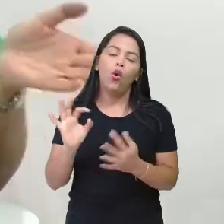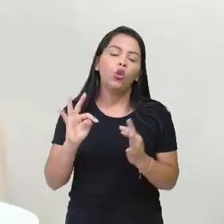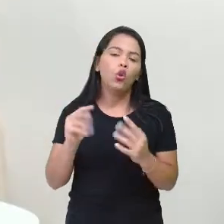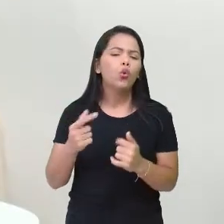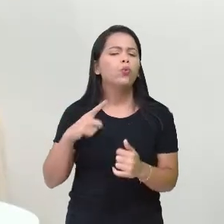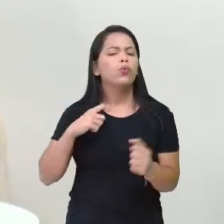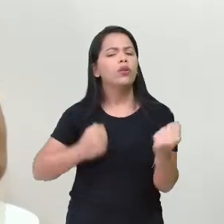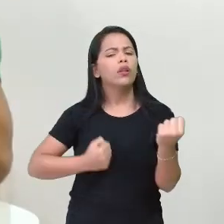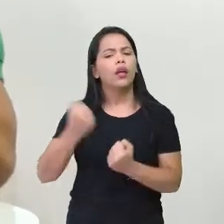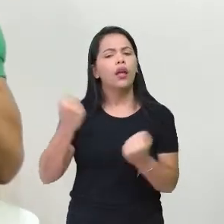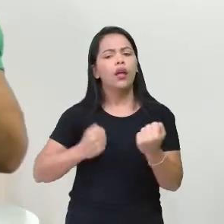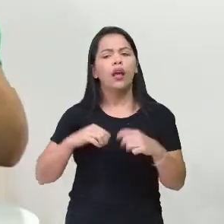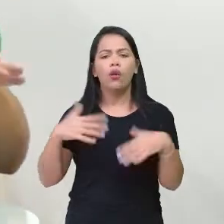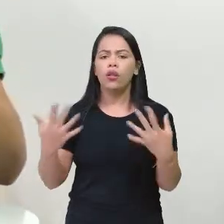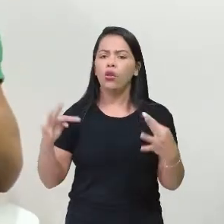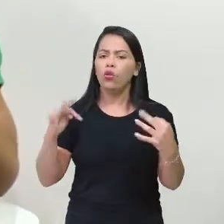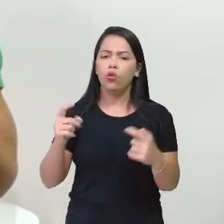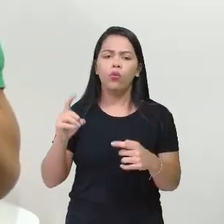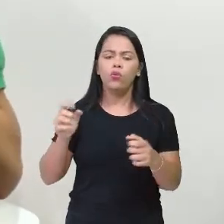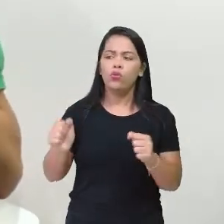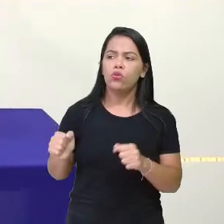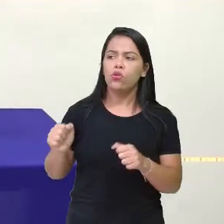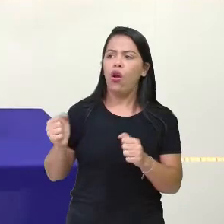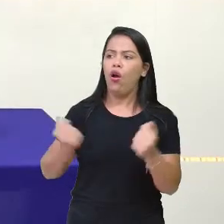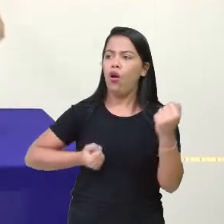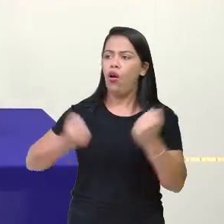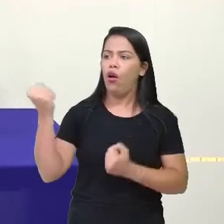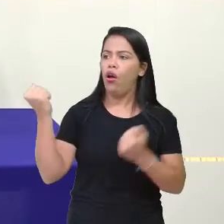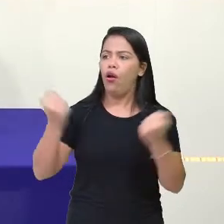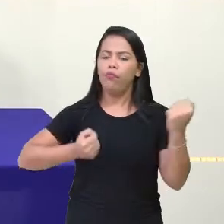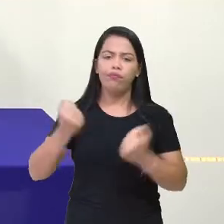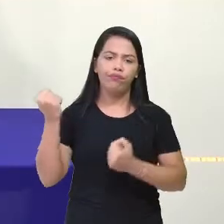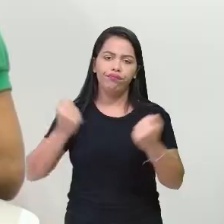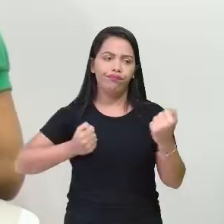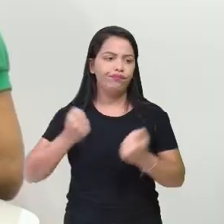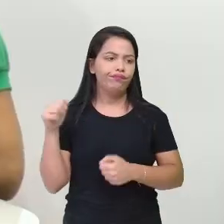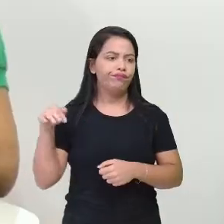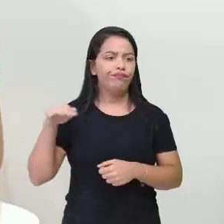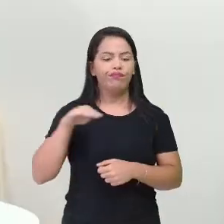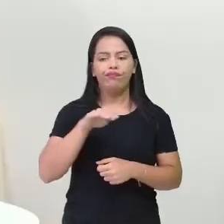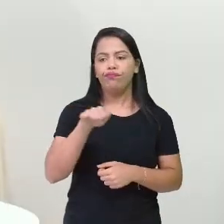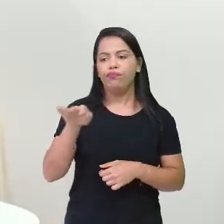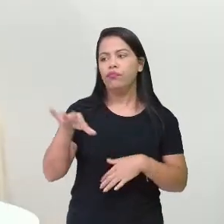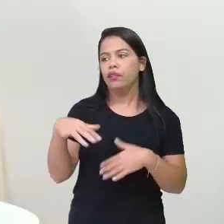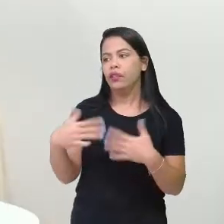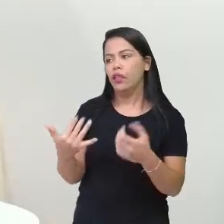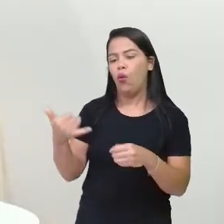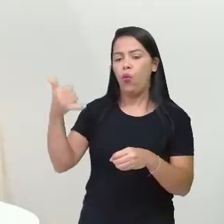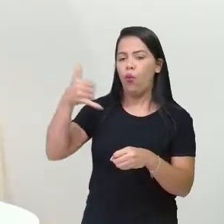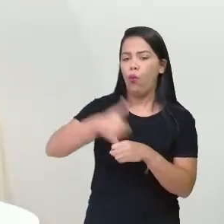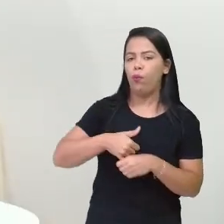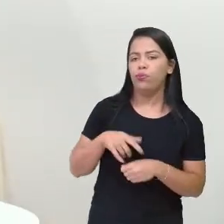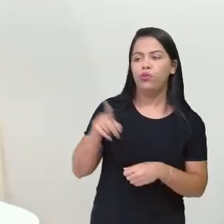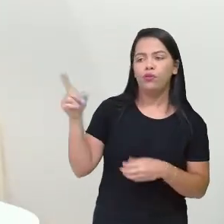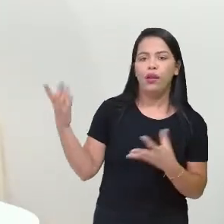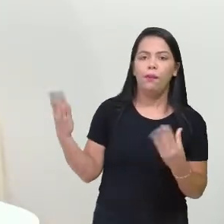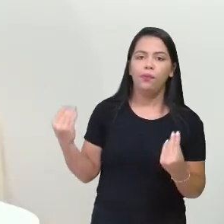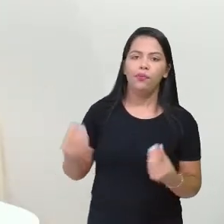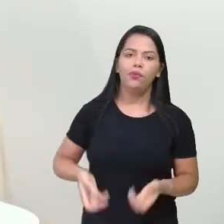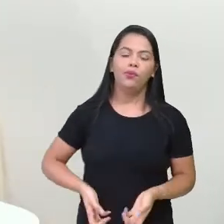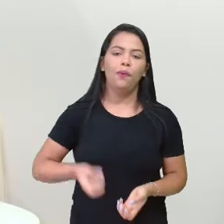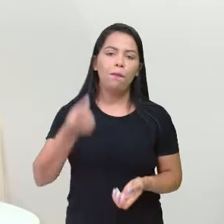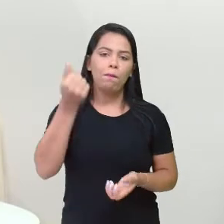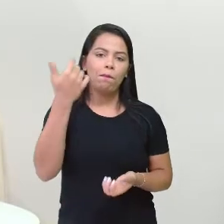Tranquilo. Então, todo mundo só anda de carro, É até uma necessidade, E aí, o combustível é muito barato, por